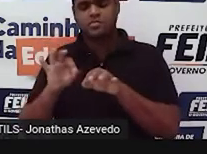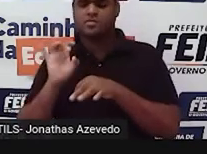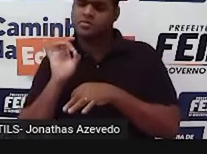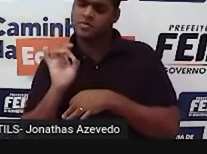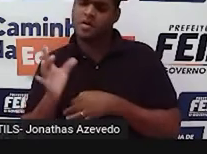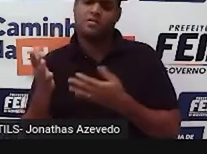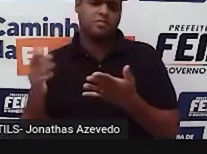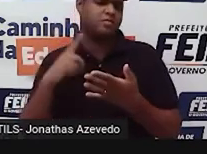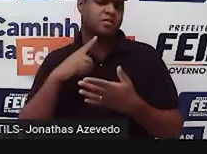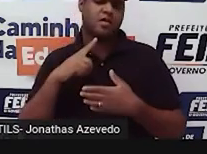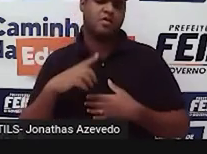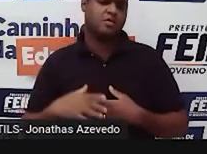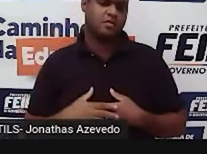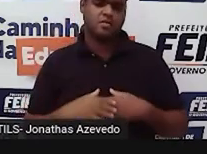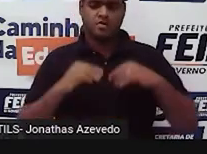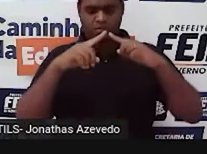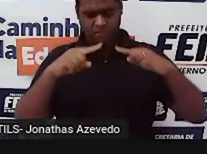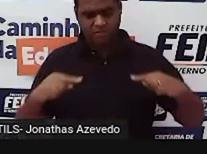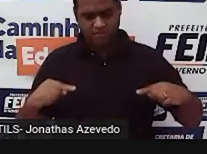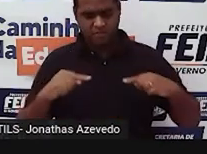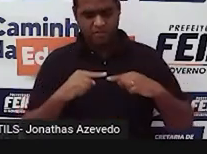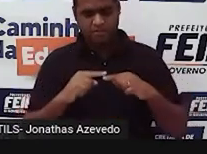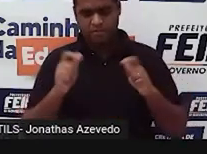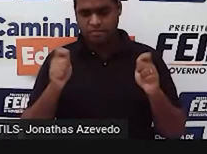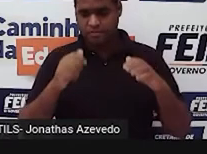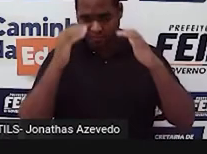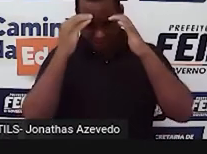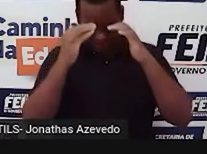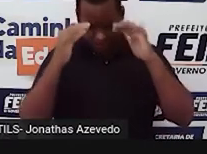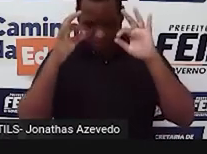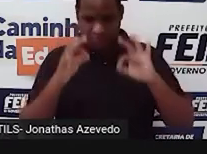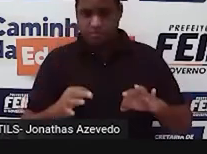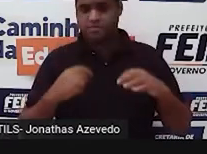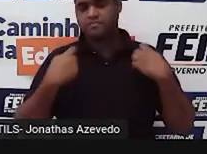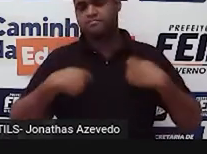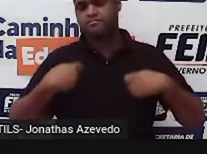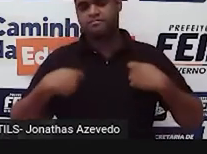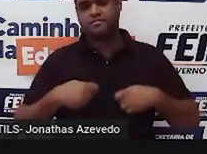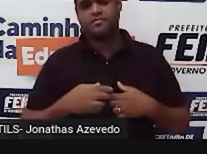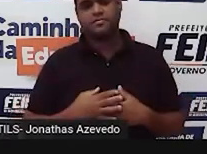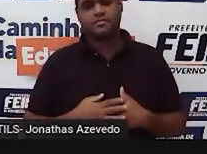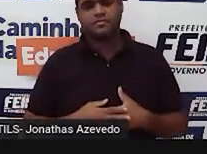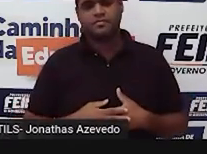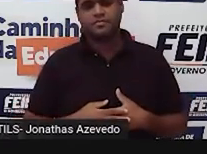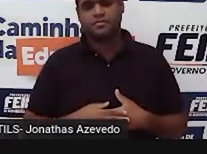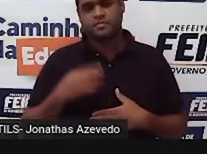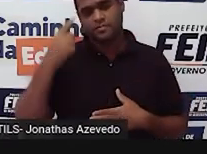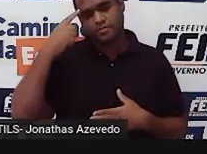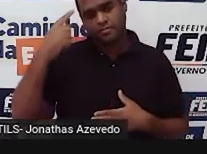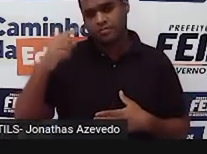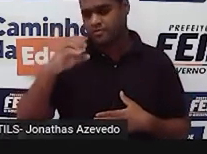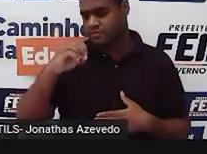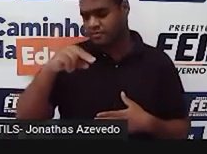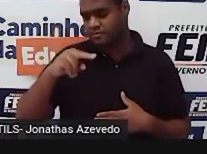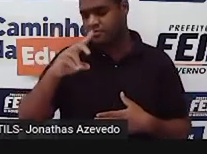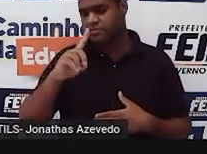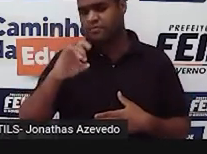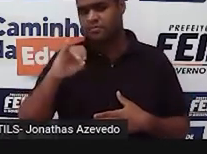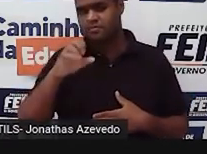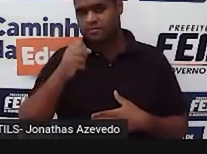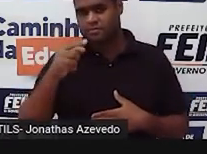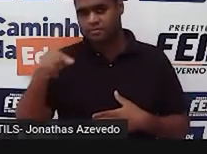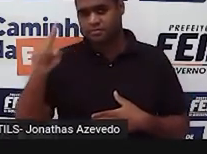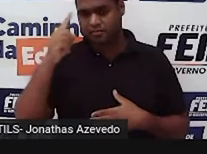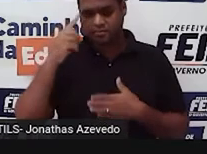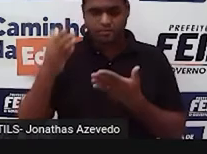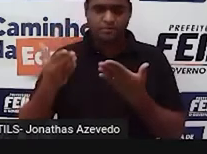dá para fazer triângulos se obedecer isso daqui, tá bom? Então, essa condição, eu te convido, a gente